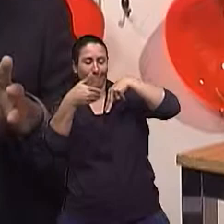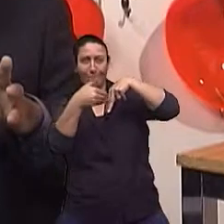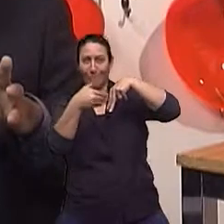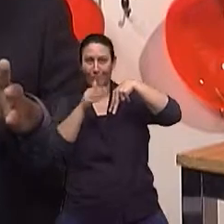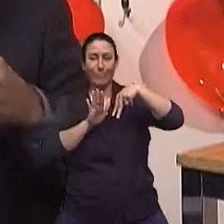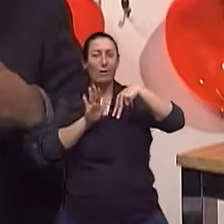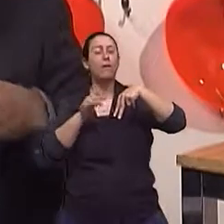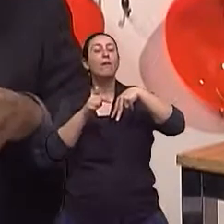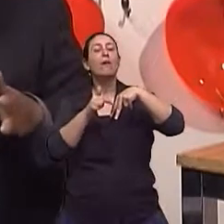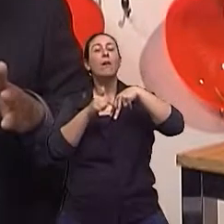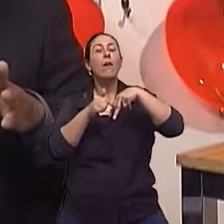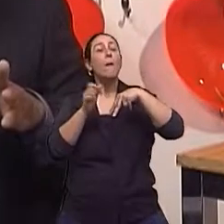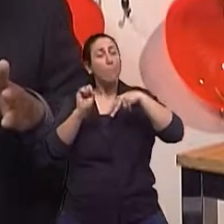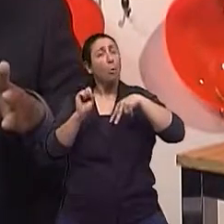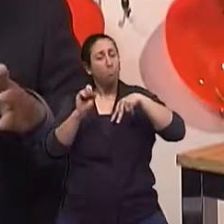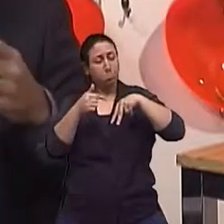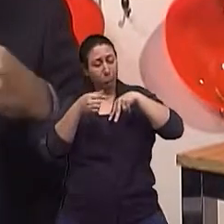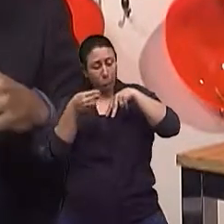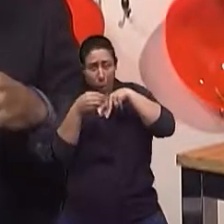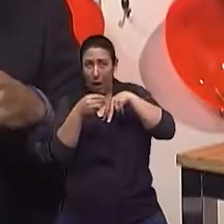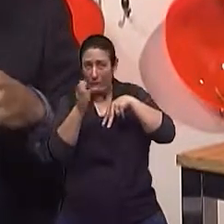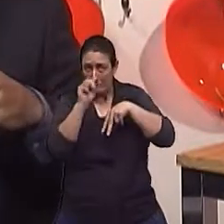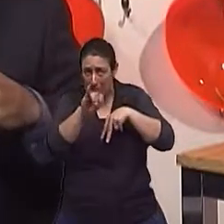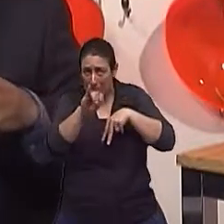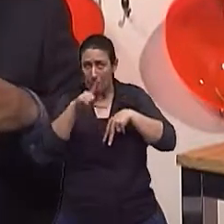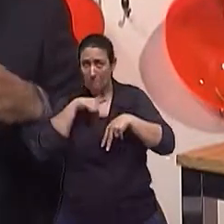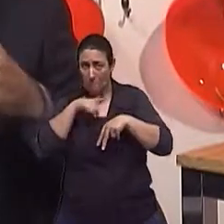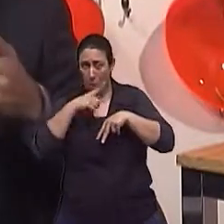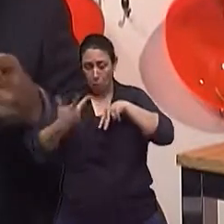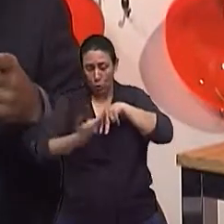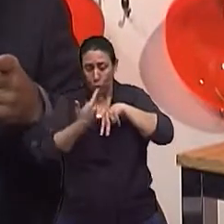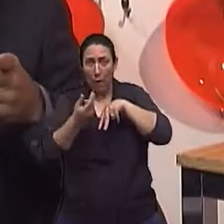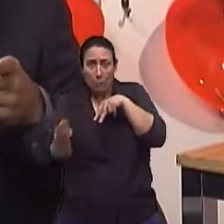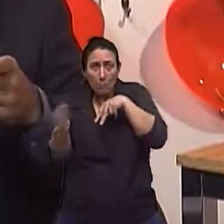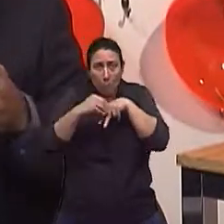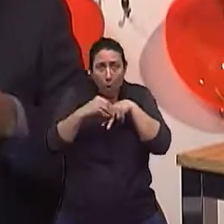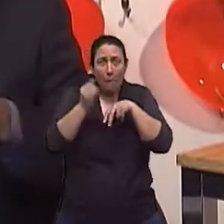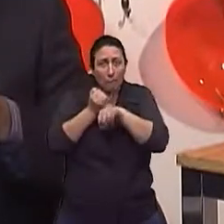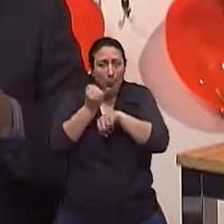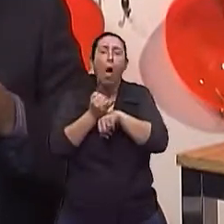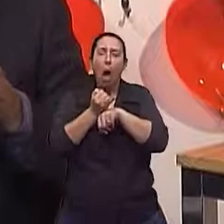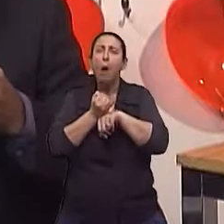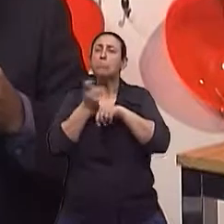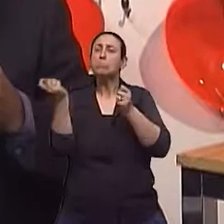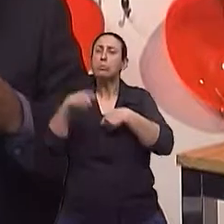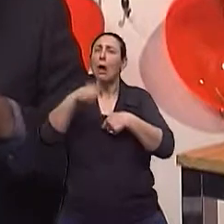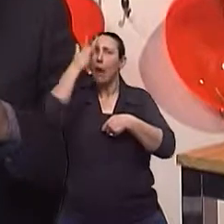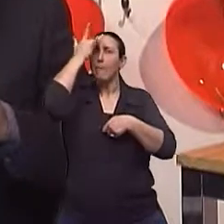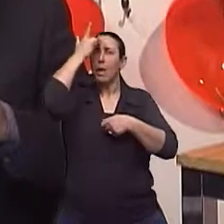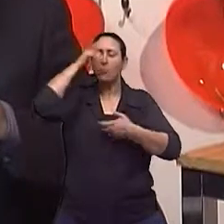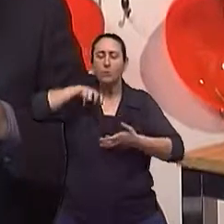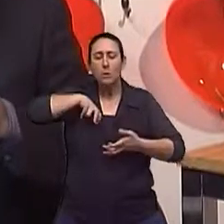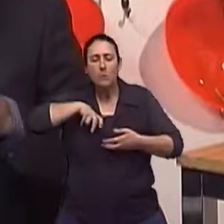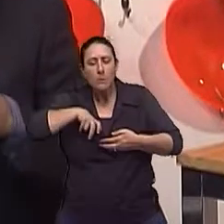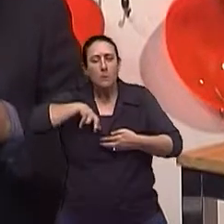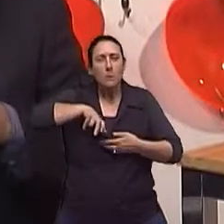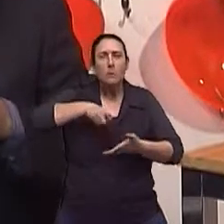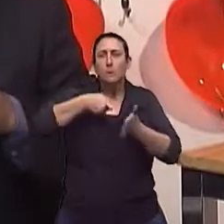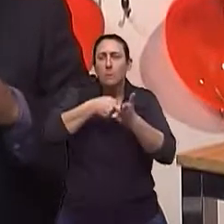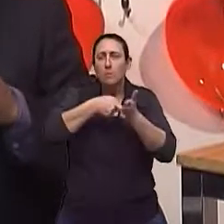apoiando no outro dia e ir caminhando, que é o ideal. Claro. Os traumatologistas fazem isso. Claro. Quando é o outro tipo,